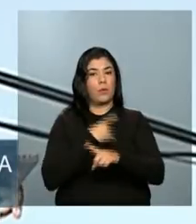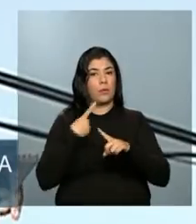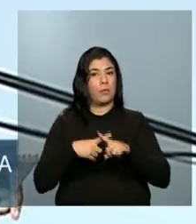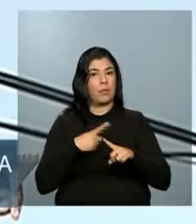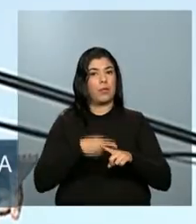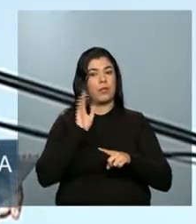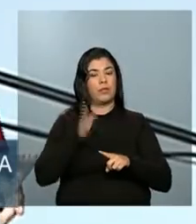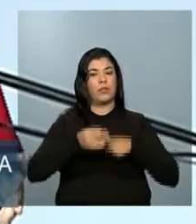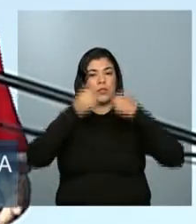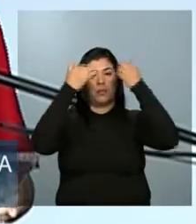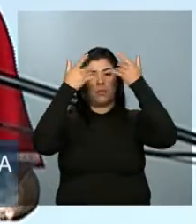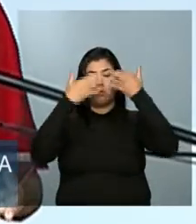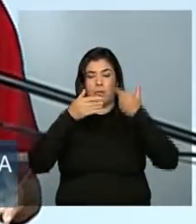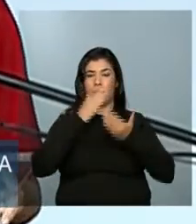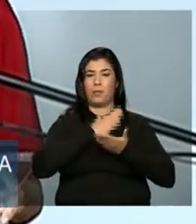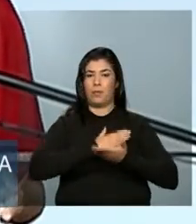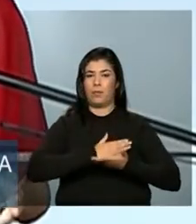no início,